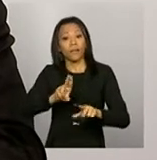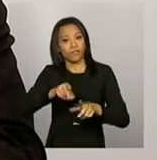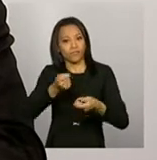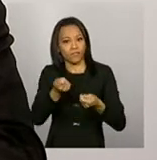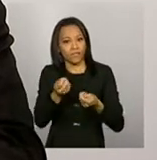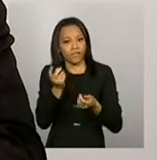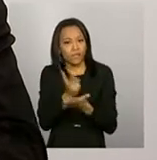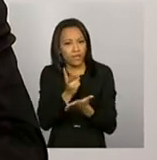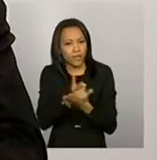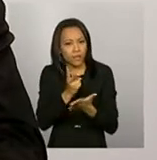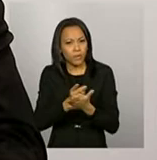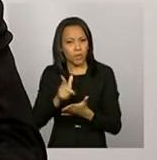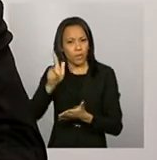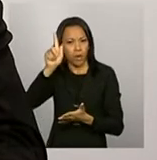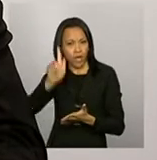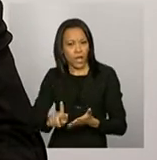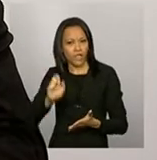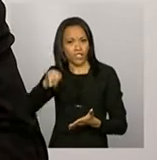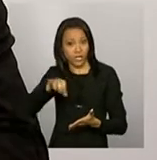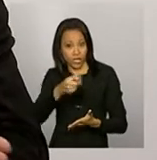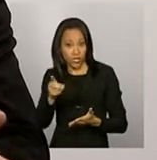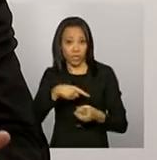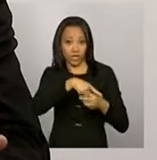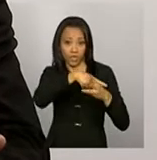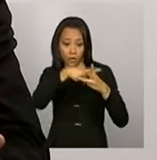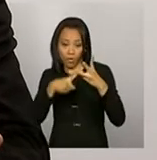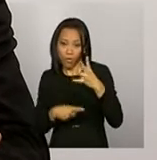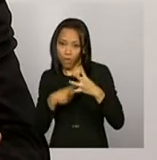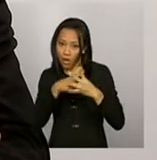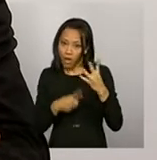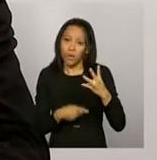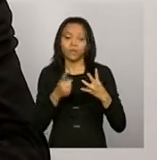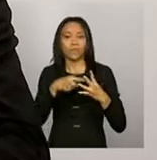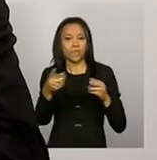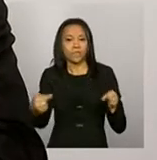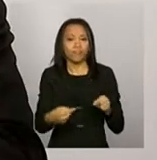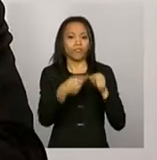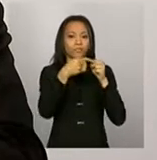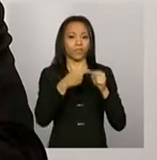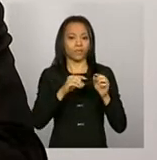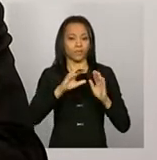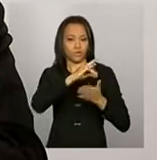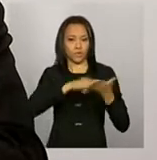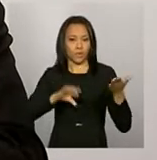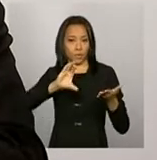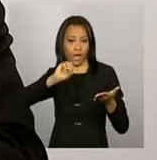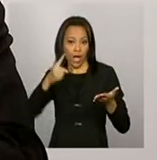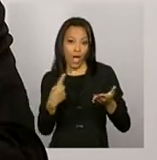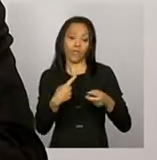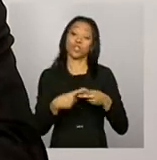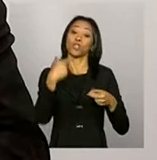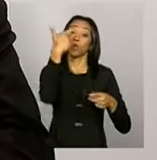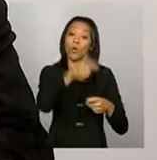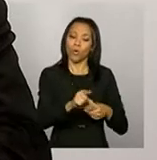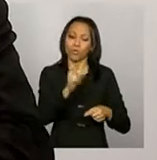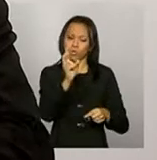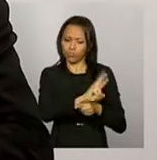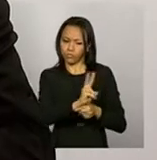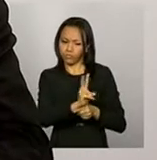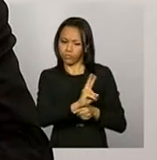gestão descentralizada, que conta com quatro indicadores, dois deles referentes ao cadastro único. E dois ao acompanhamento de condicionalidades.